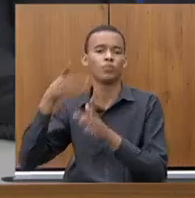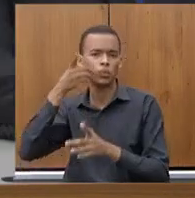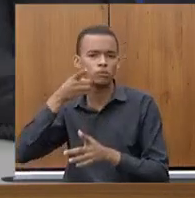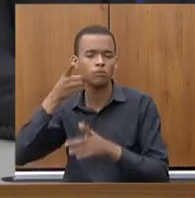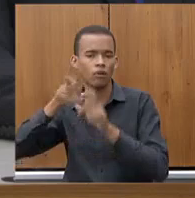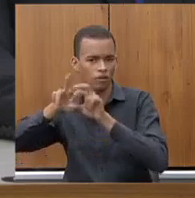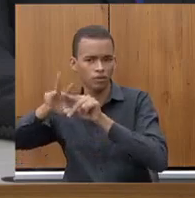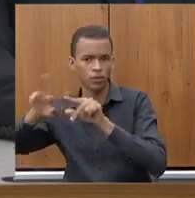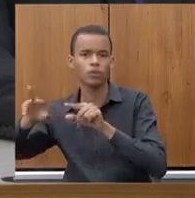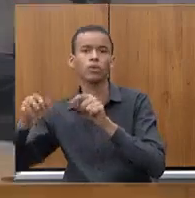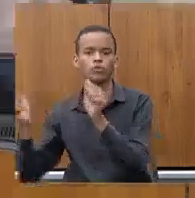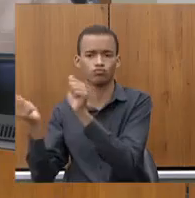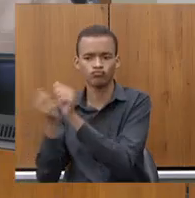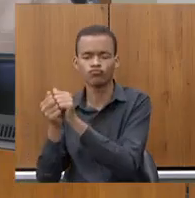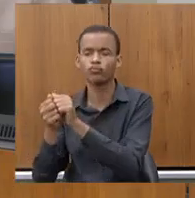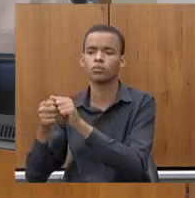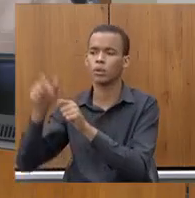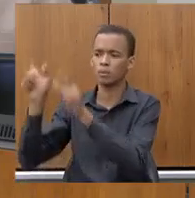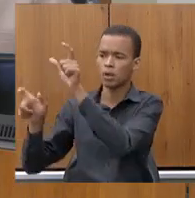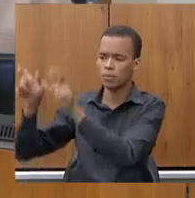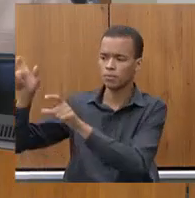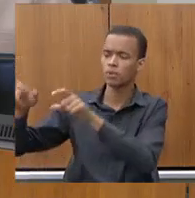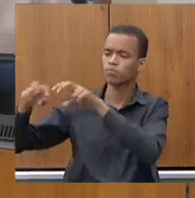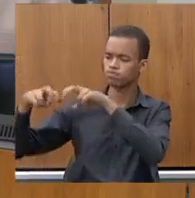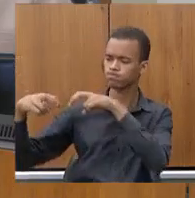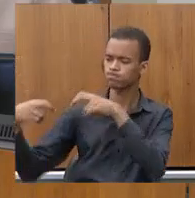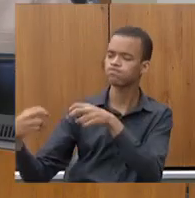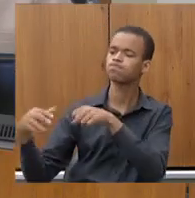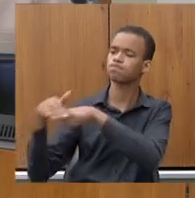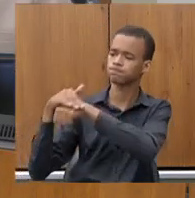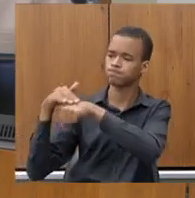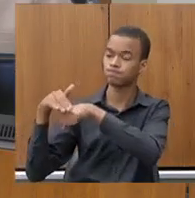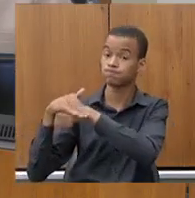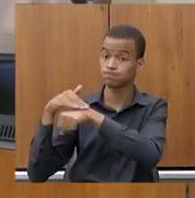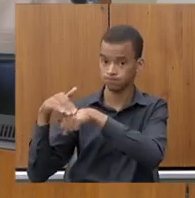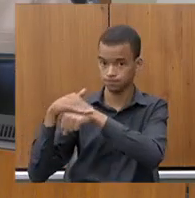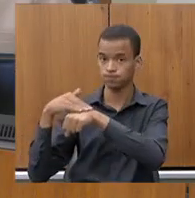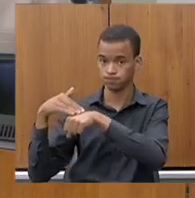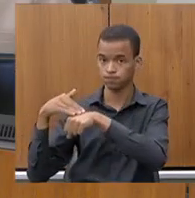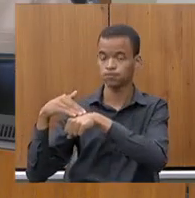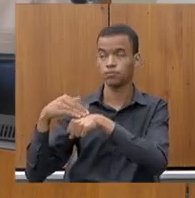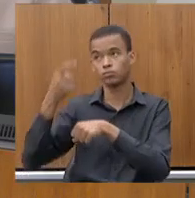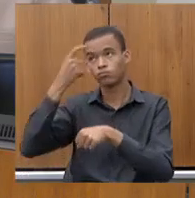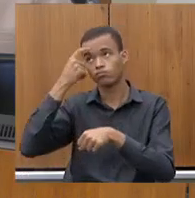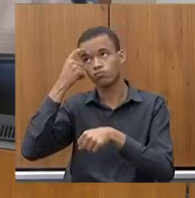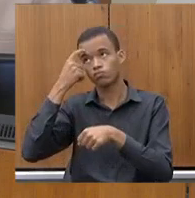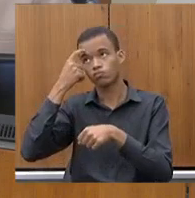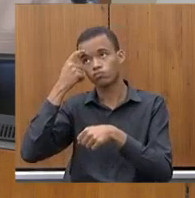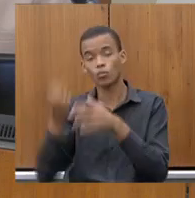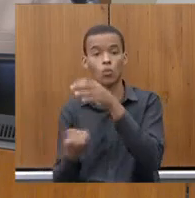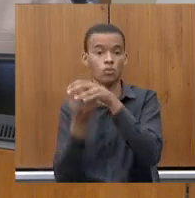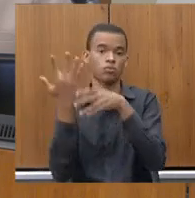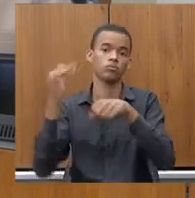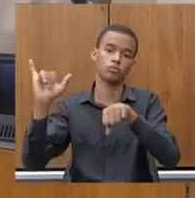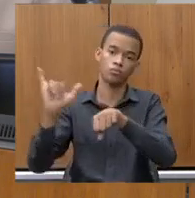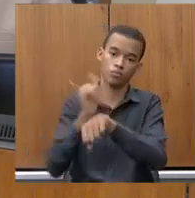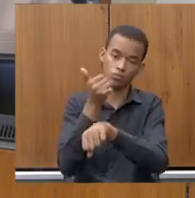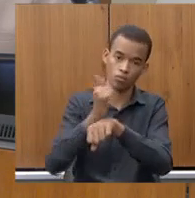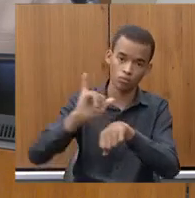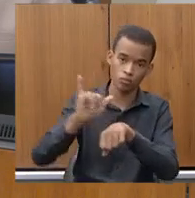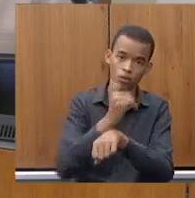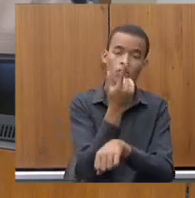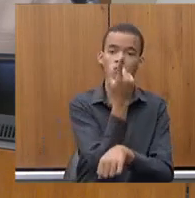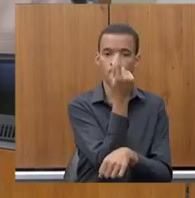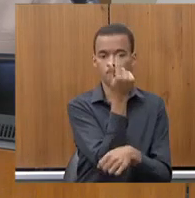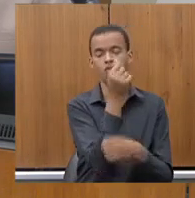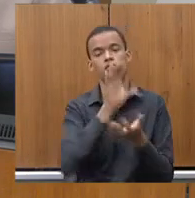em Coronel Pacheco, sentar com o pessoal de Embrapa e buscar uma estratégia para aplicação melhor dos recursos